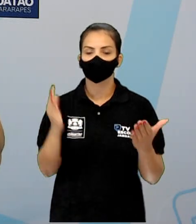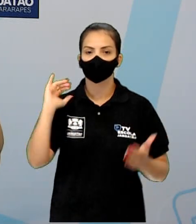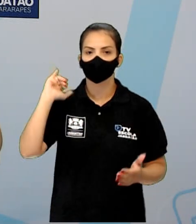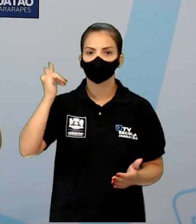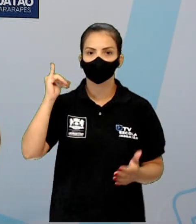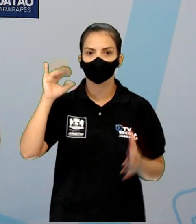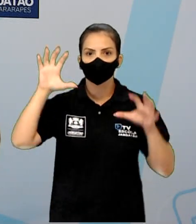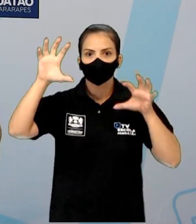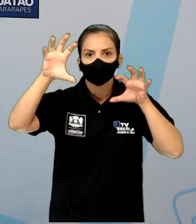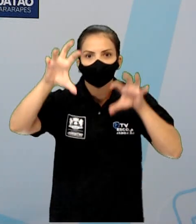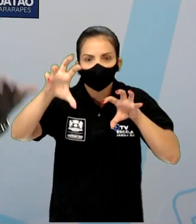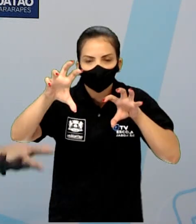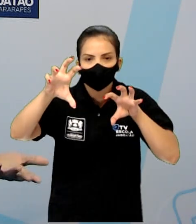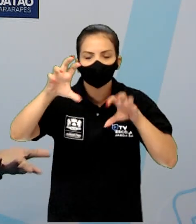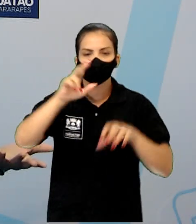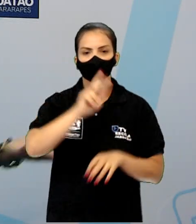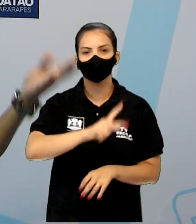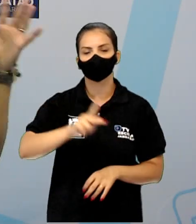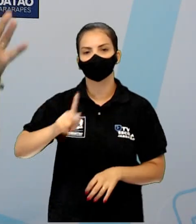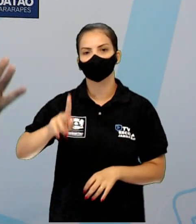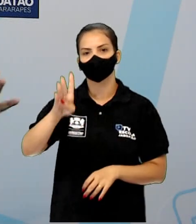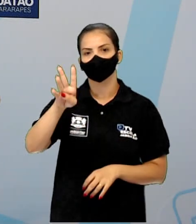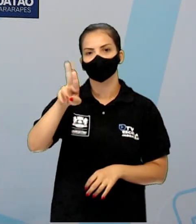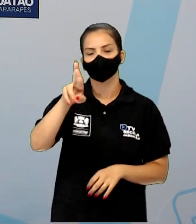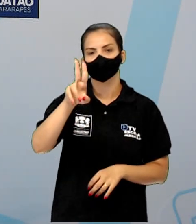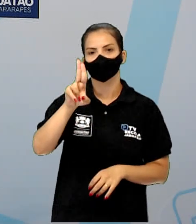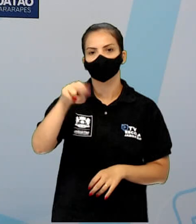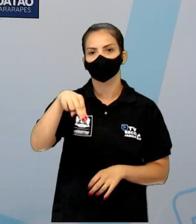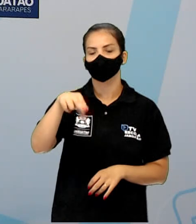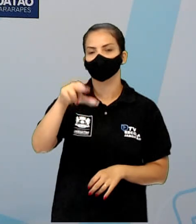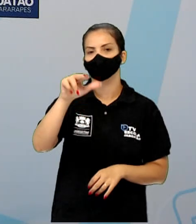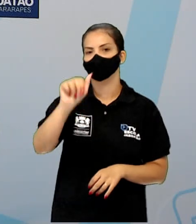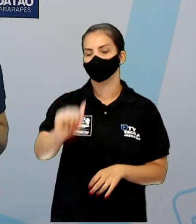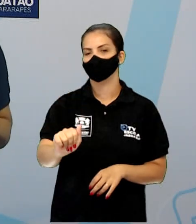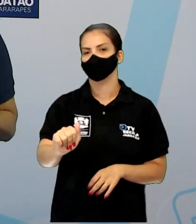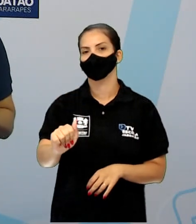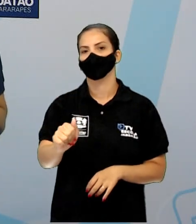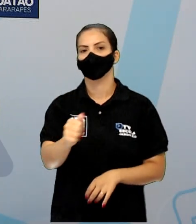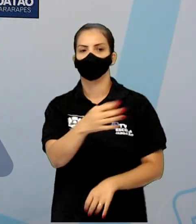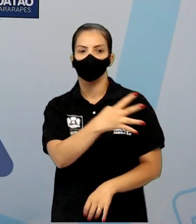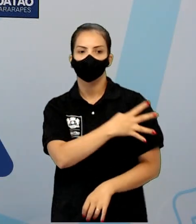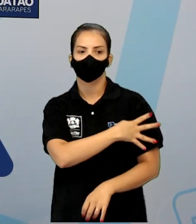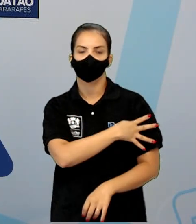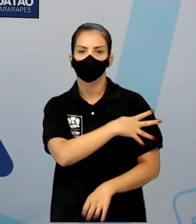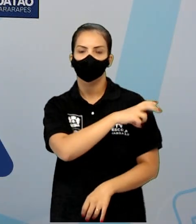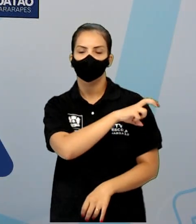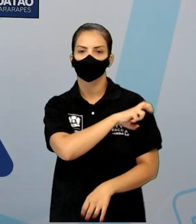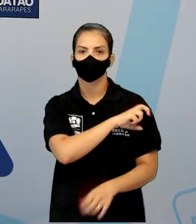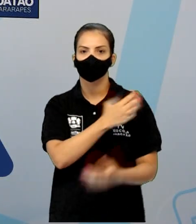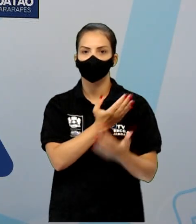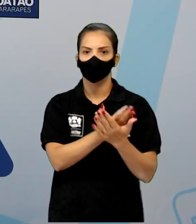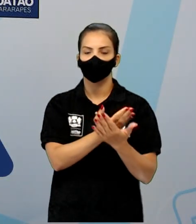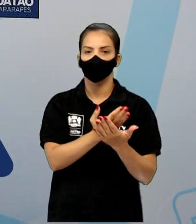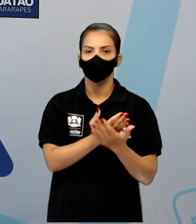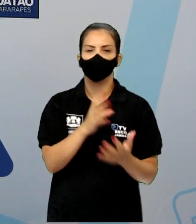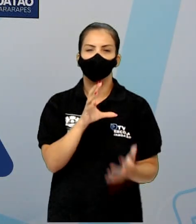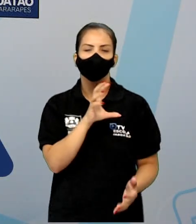professora Bruna Raquel, vou dar aula de língua portuguesa para o quarto e quinto dos anos. Vamos lá? Vocês vão amar essa aula.